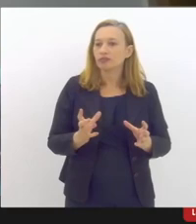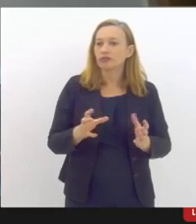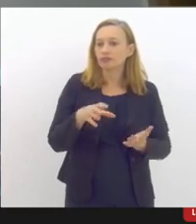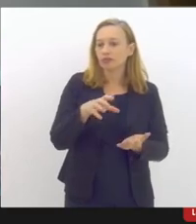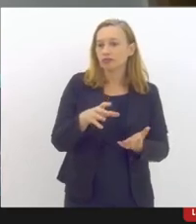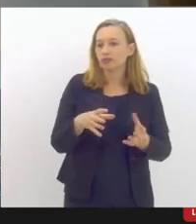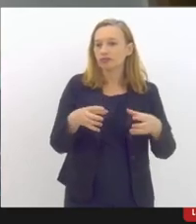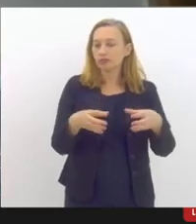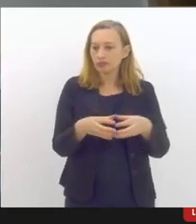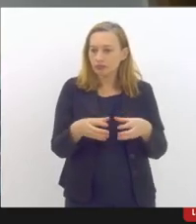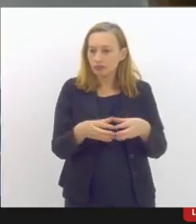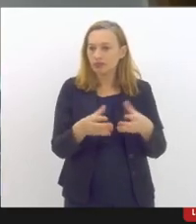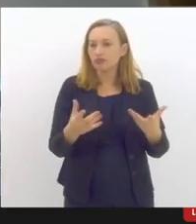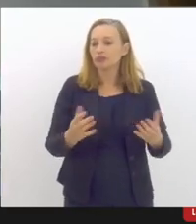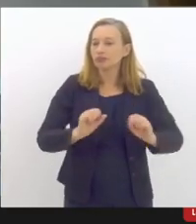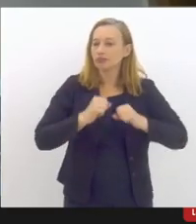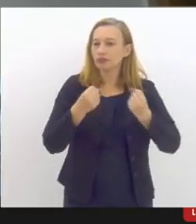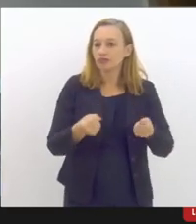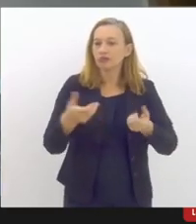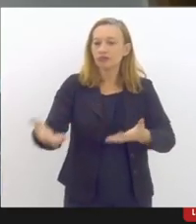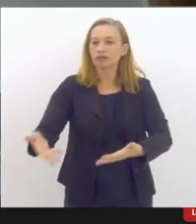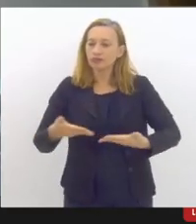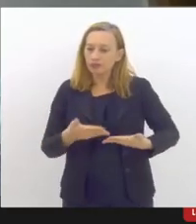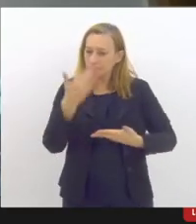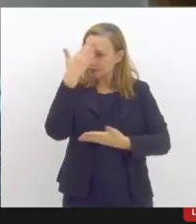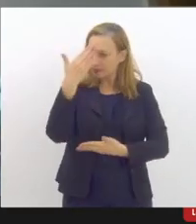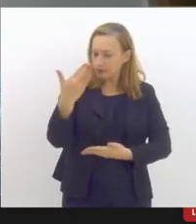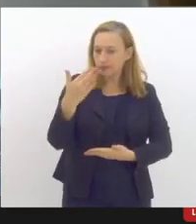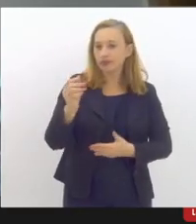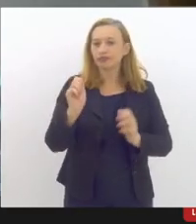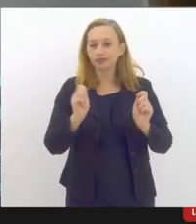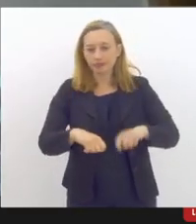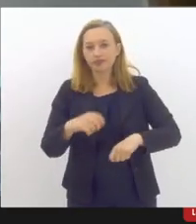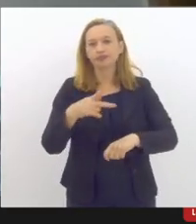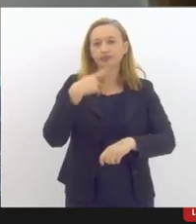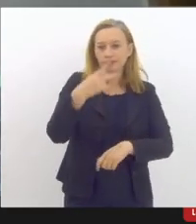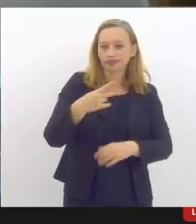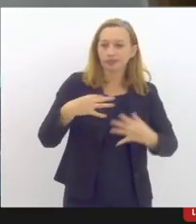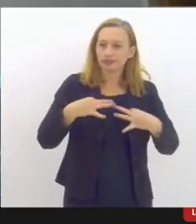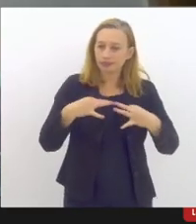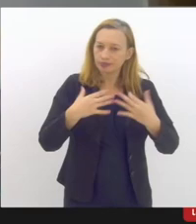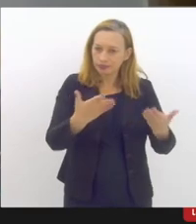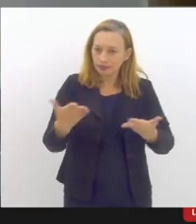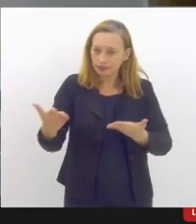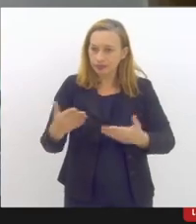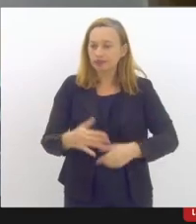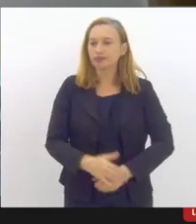e a gente reforça esse convite, agradece a possibilidade de falar, e estamos à disposição.